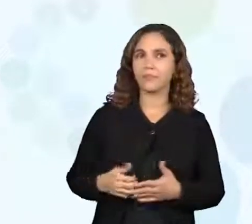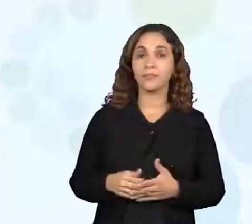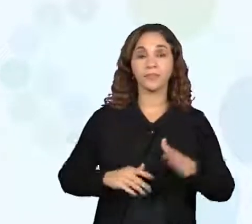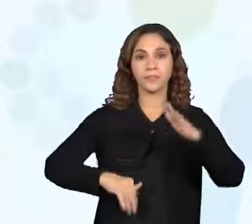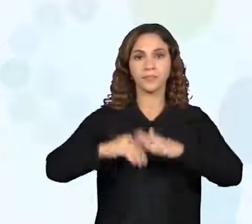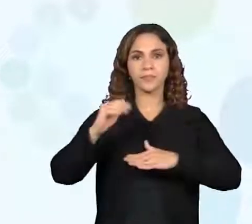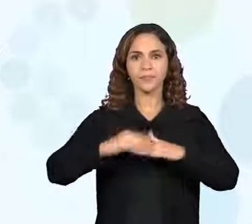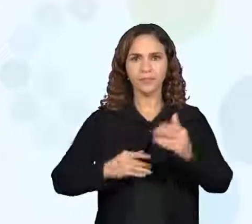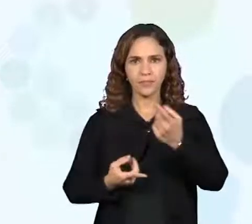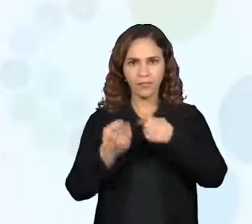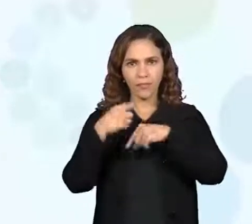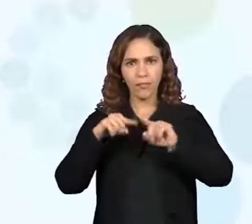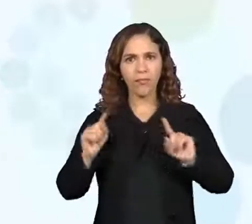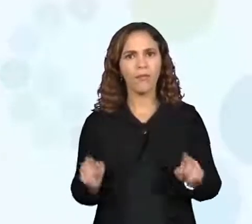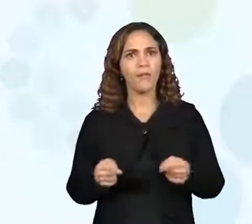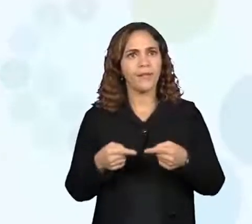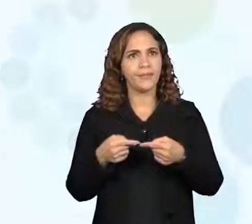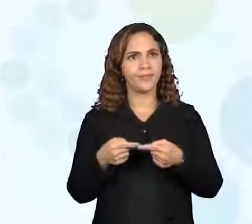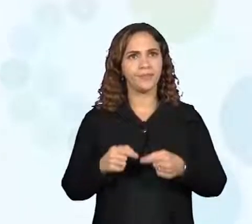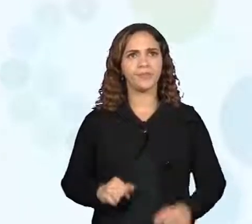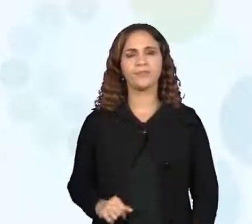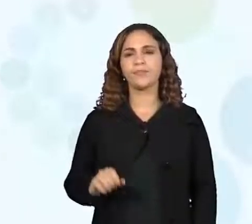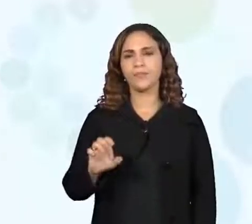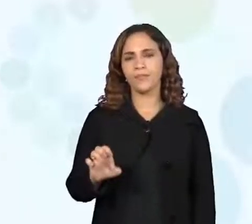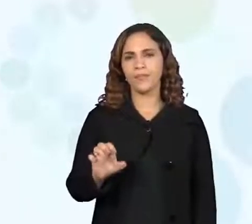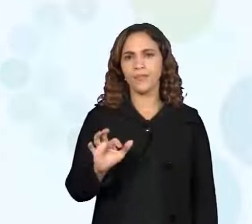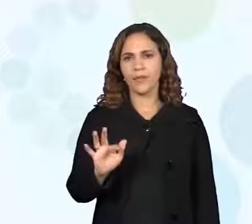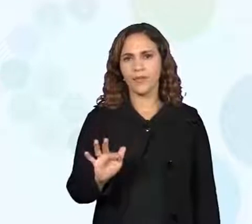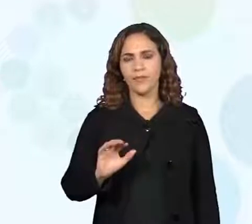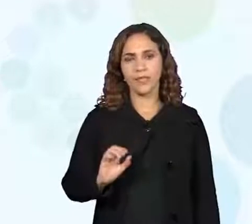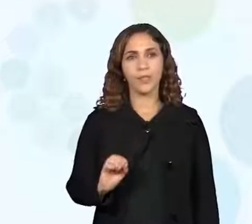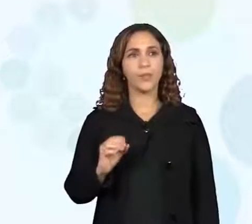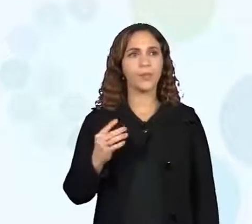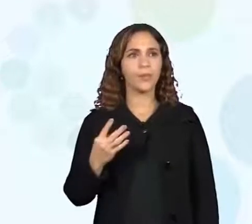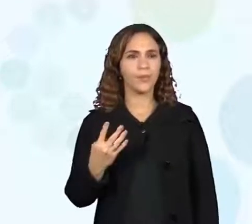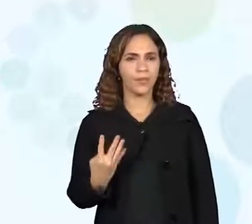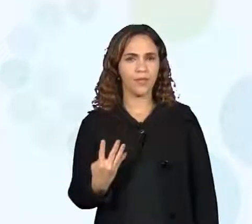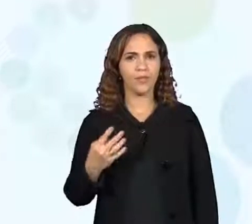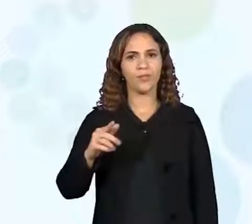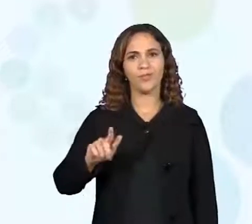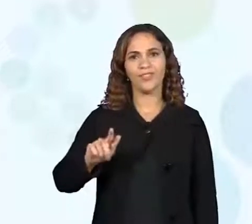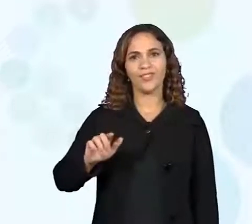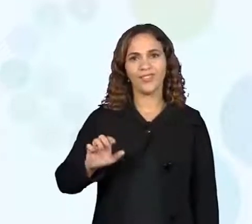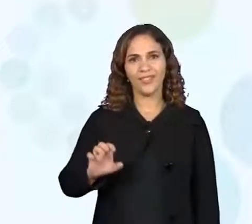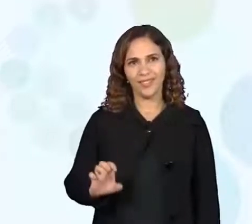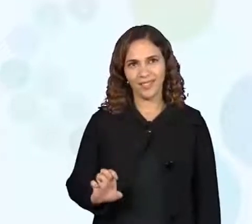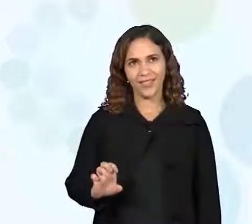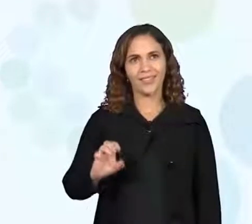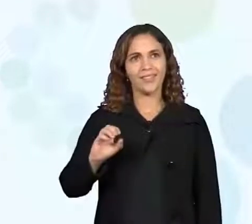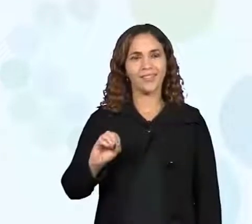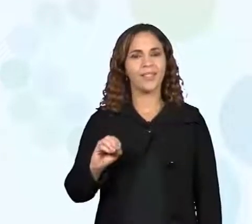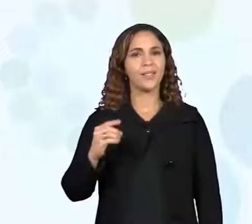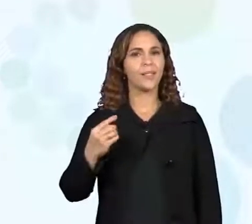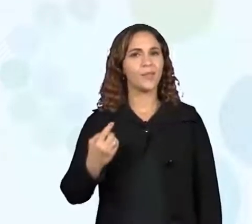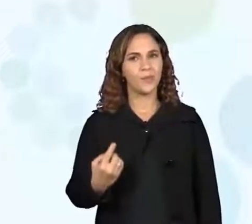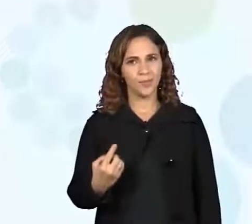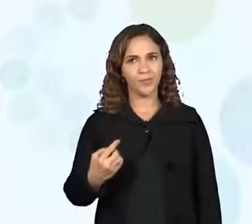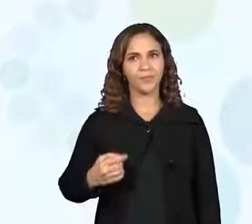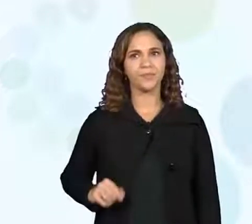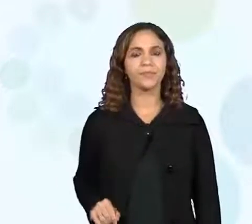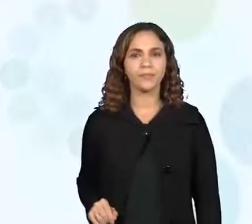habilidade que iremos trabalhar hoje é a EF04GE01. Então,